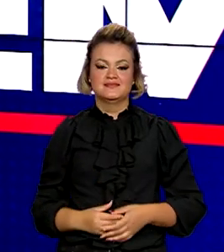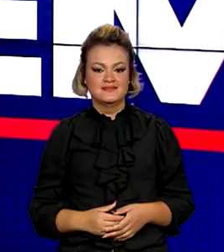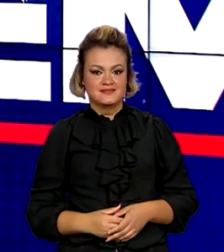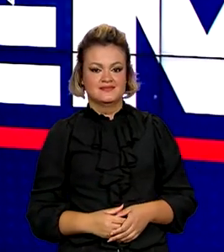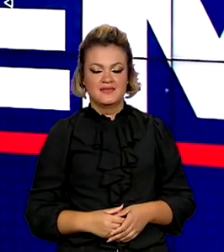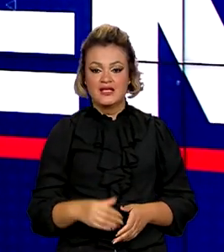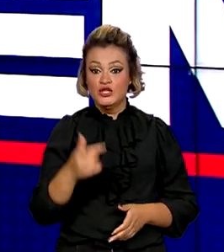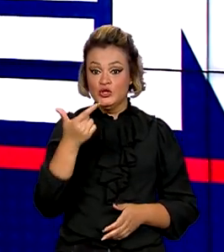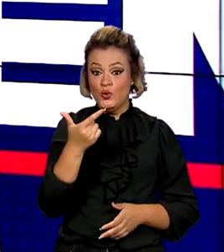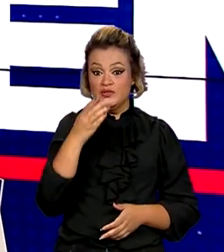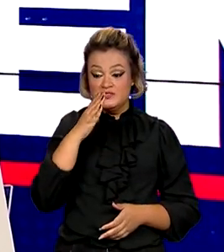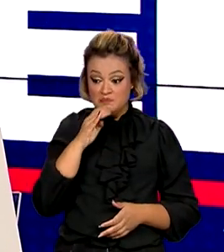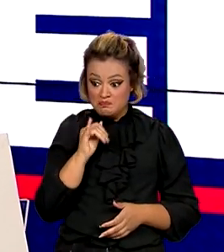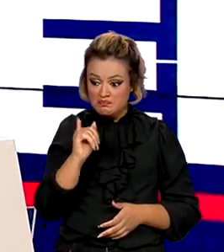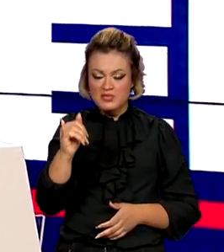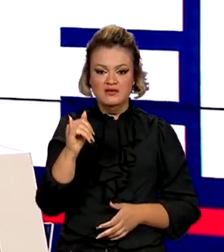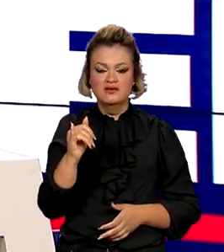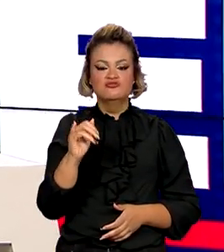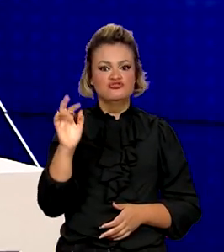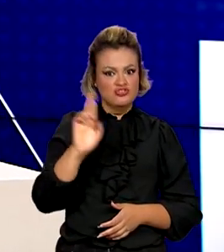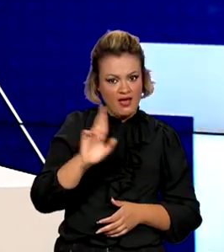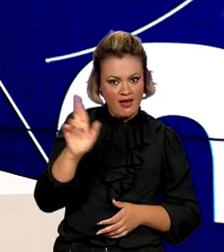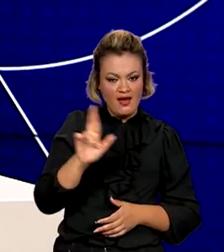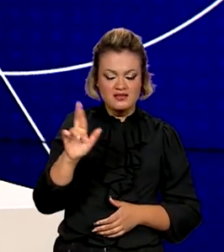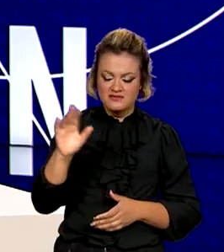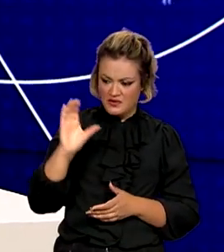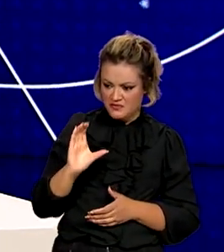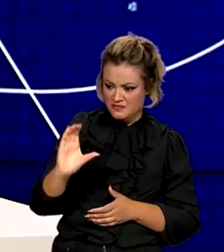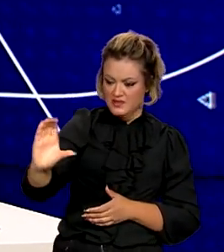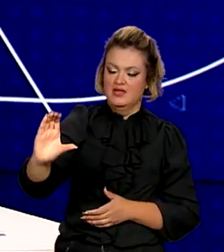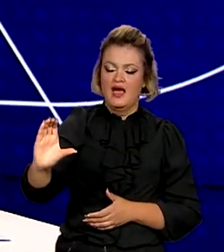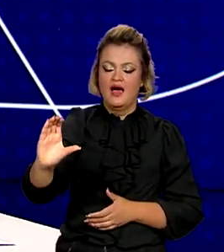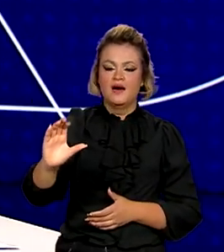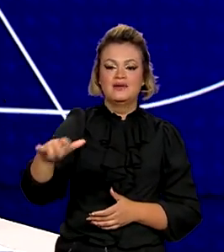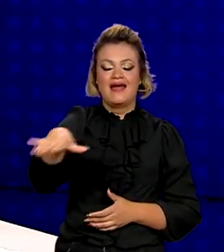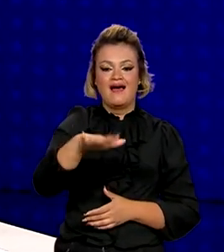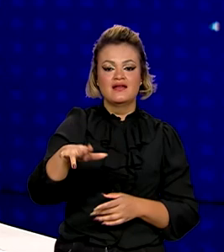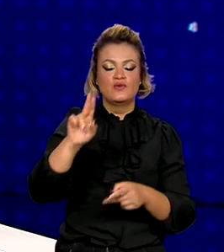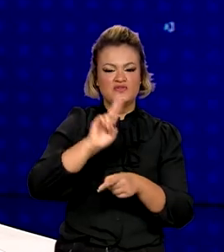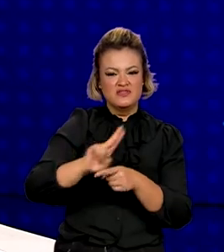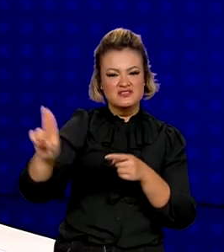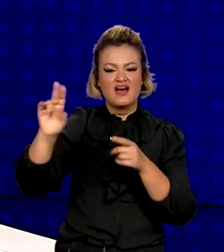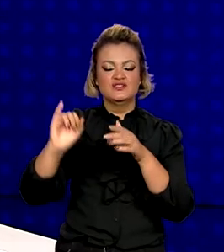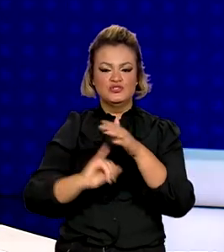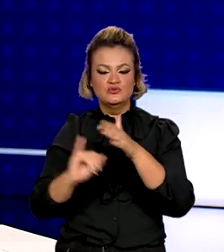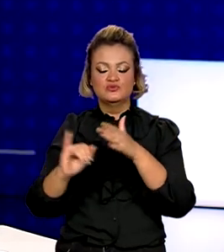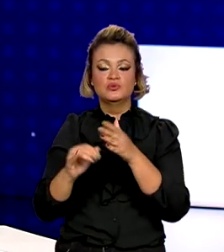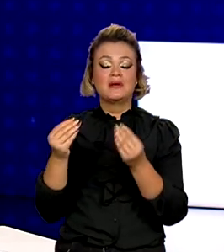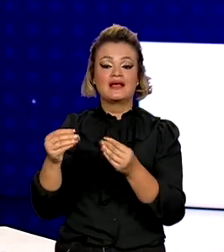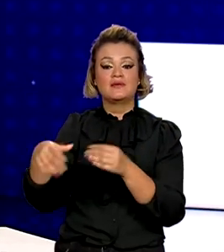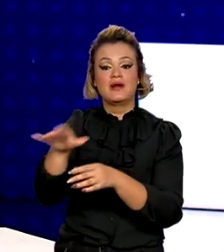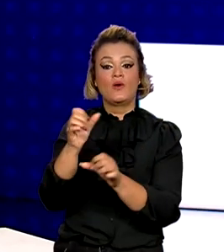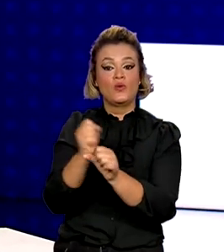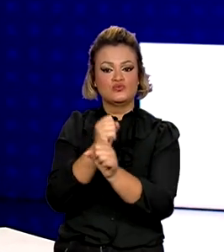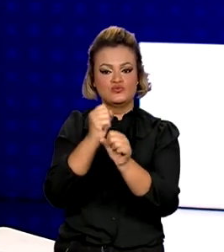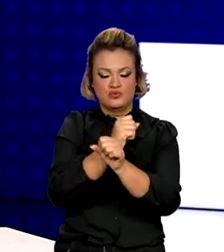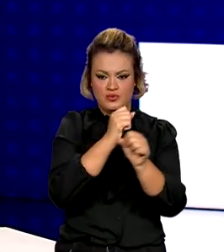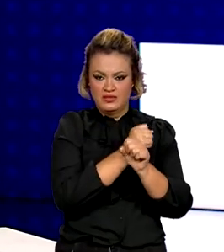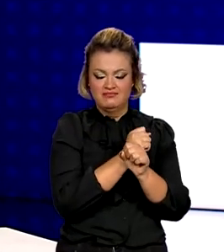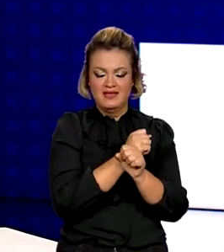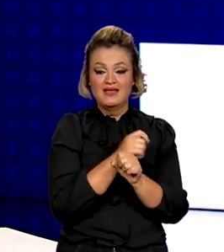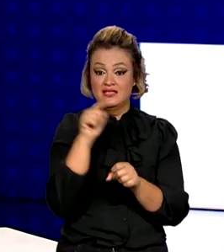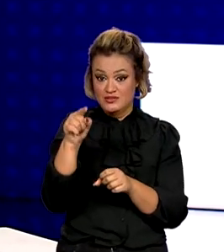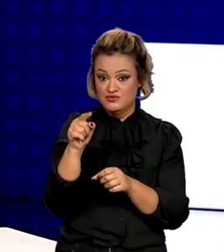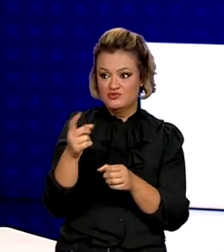Quase R 2,5 bilhões vão reforçar o orçamento de universidades e de institutos federais. O valor marca a